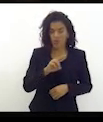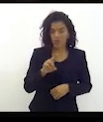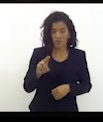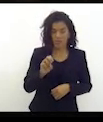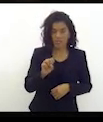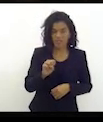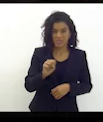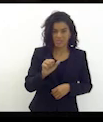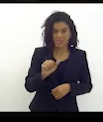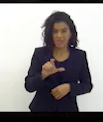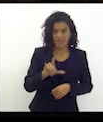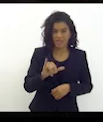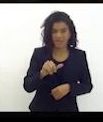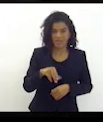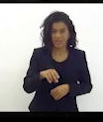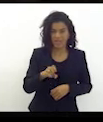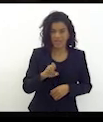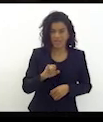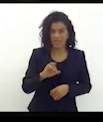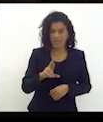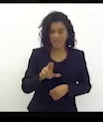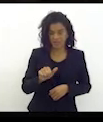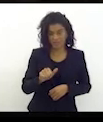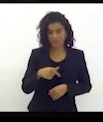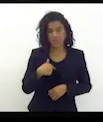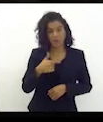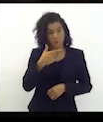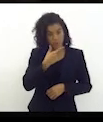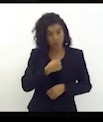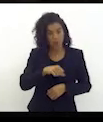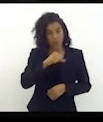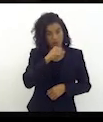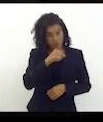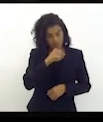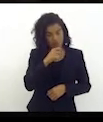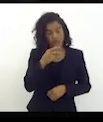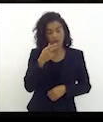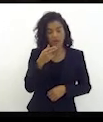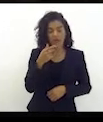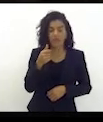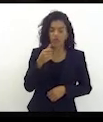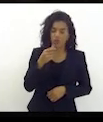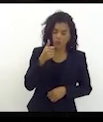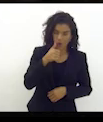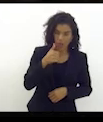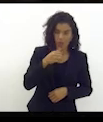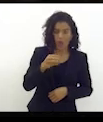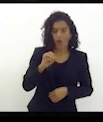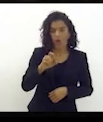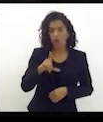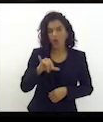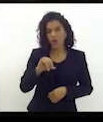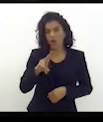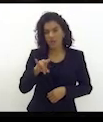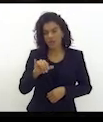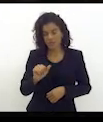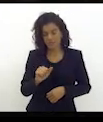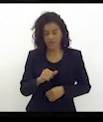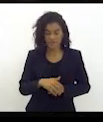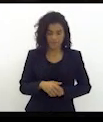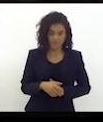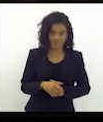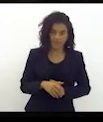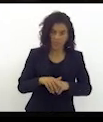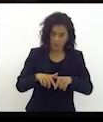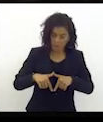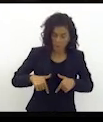De igual forma, meu avô tece as considerações da senhora Olívia, mãe do ex-prefeito José Bonifácio, que participou